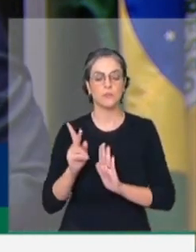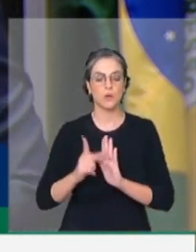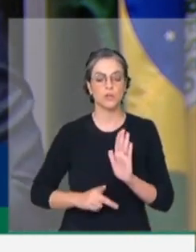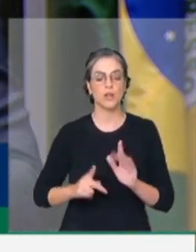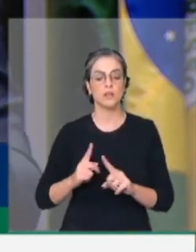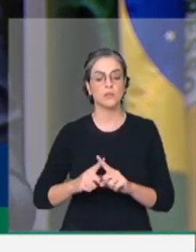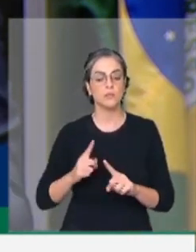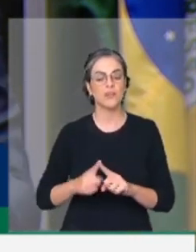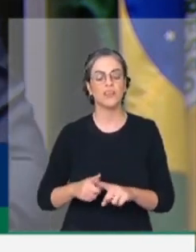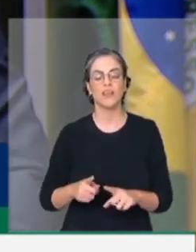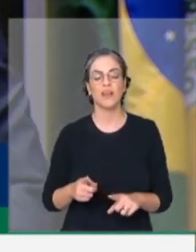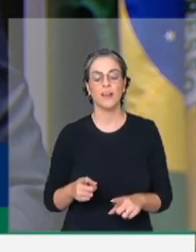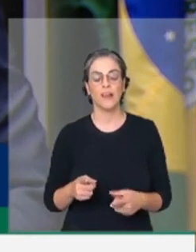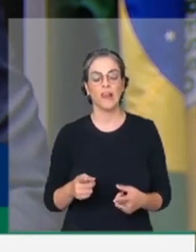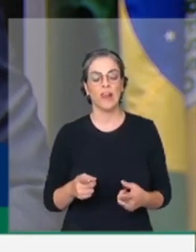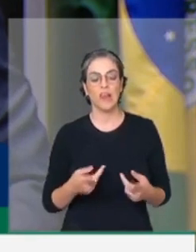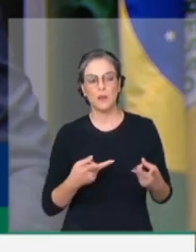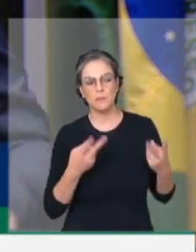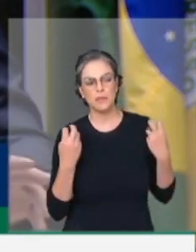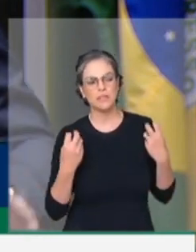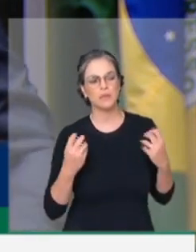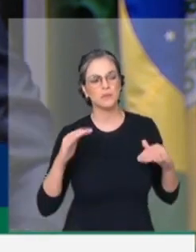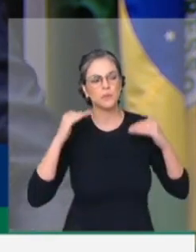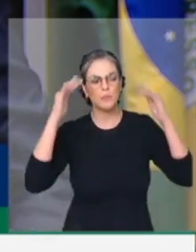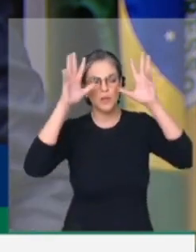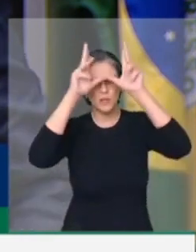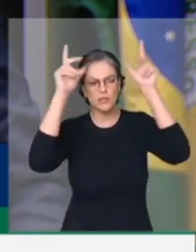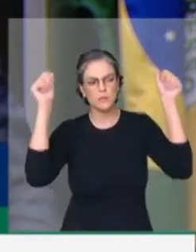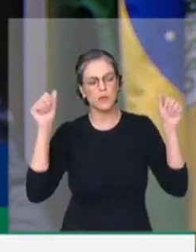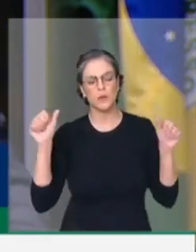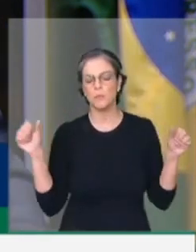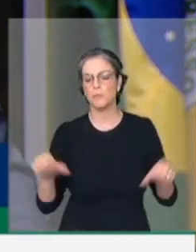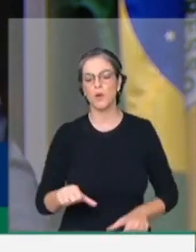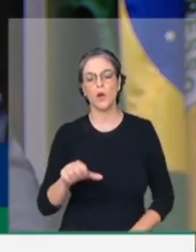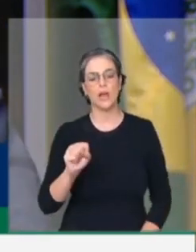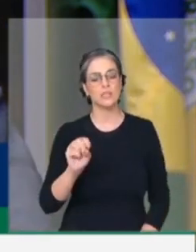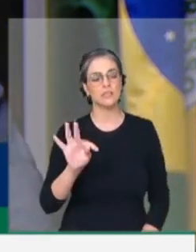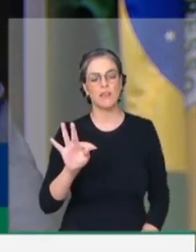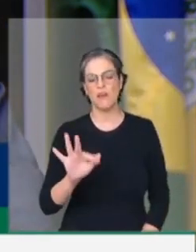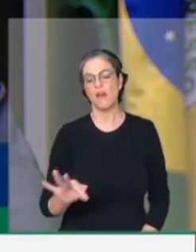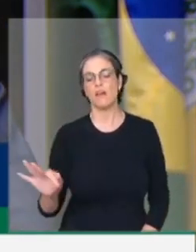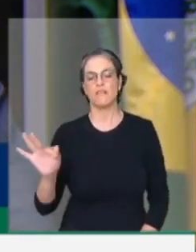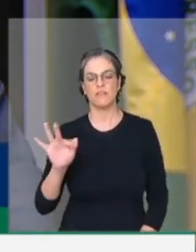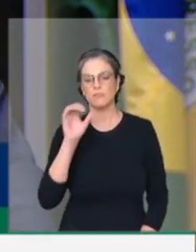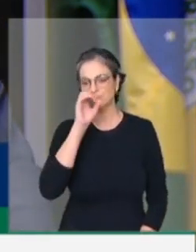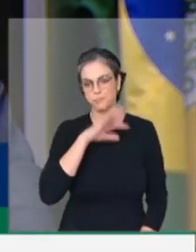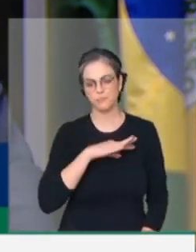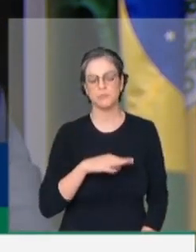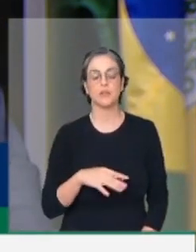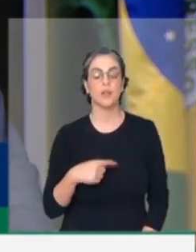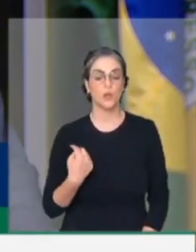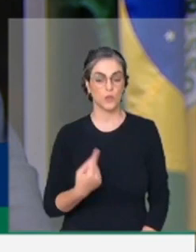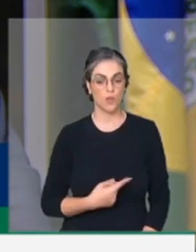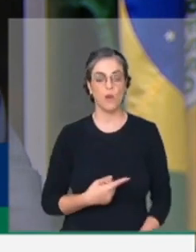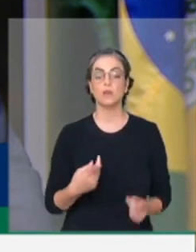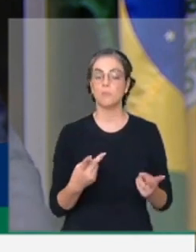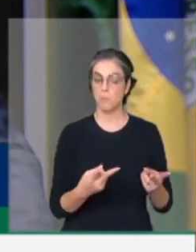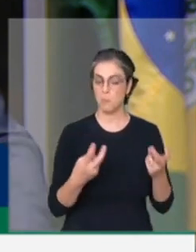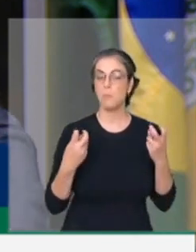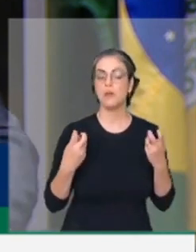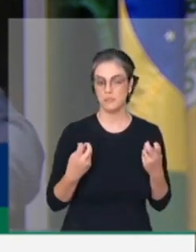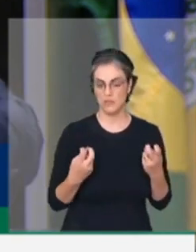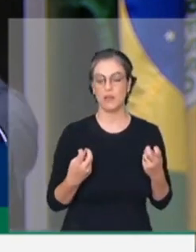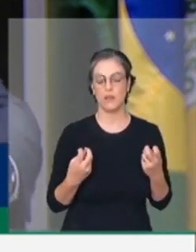inconstitucional por parte dos tribunais superiores, sobretudo do STF. Todos nós percebemos